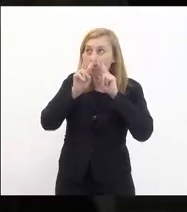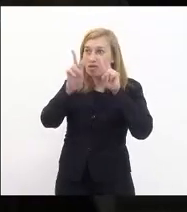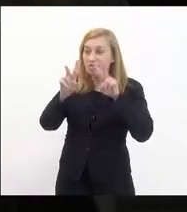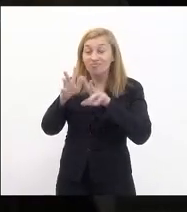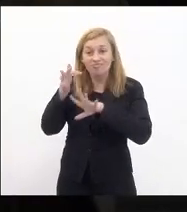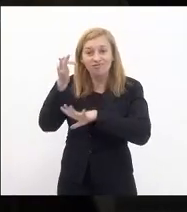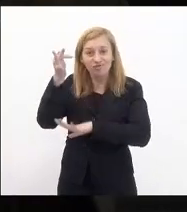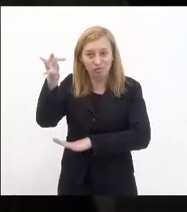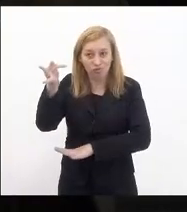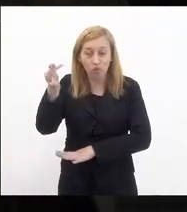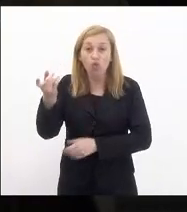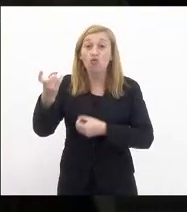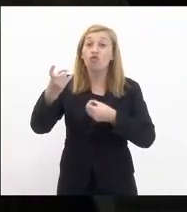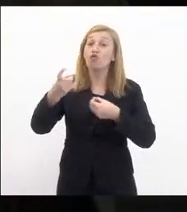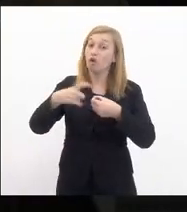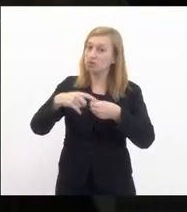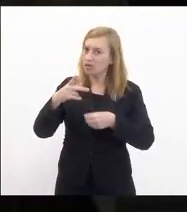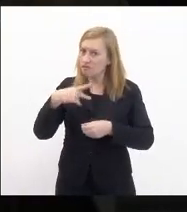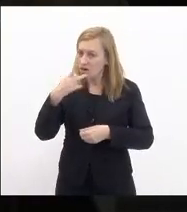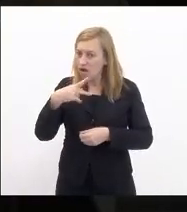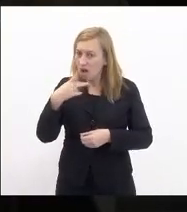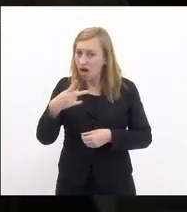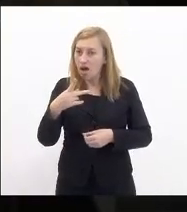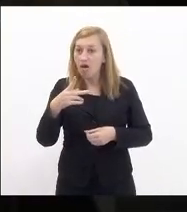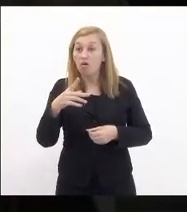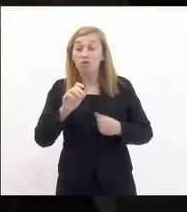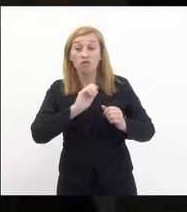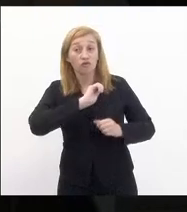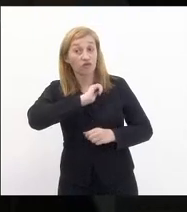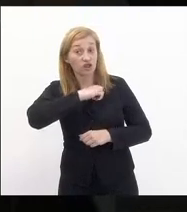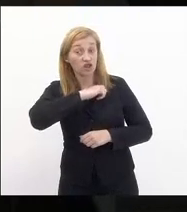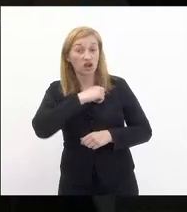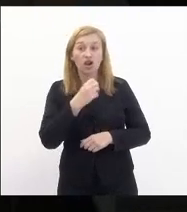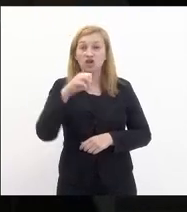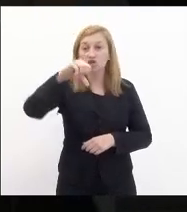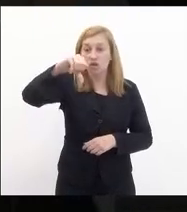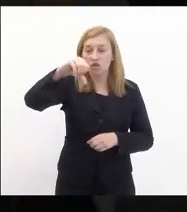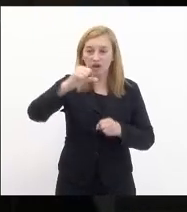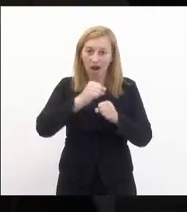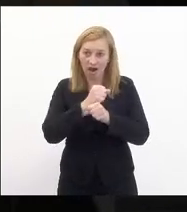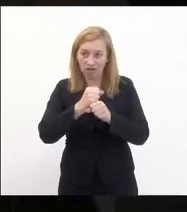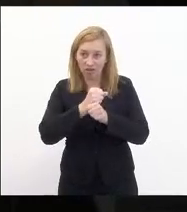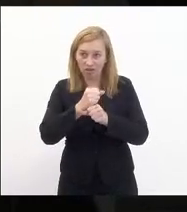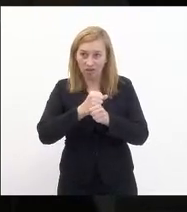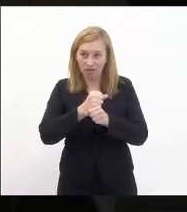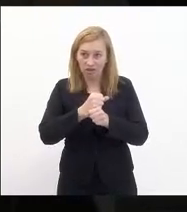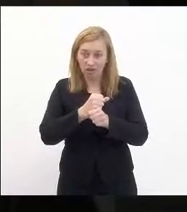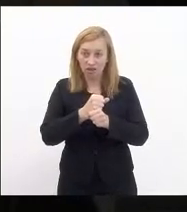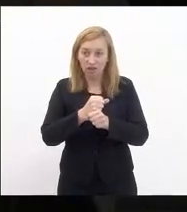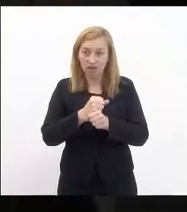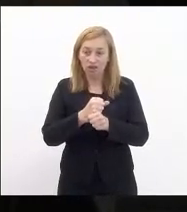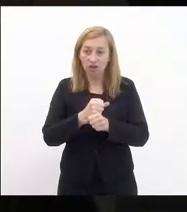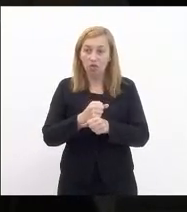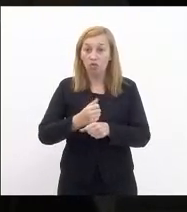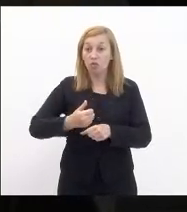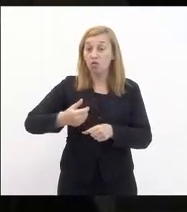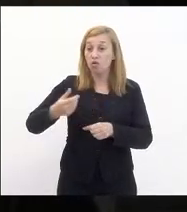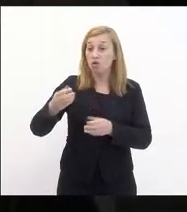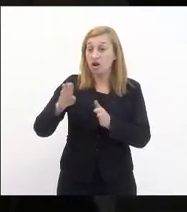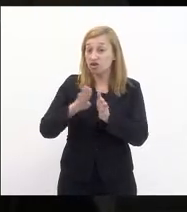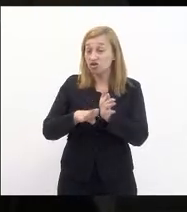frente volto a dizer o regime é de nove anos então essa despesa primária